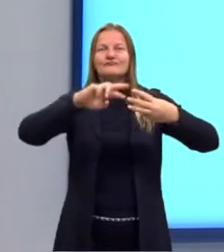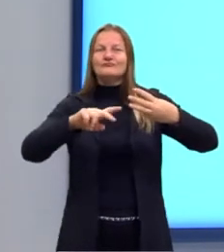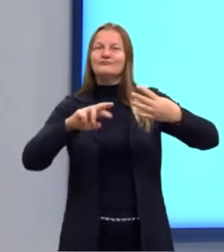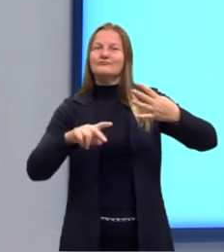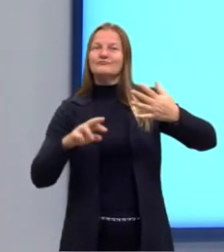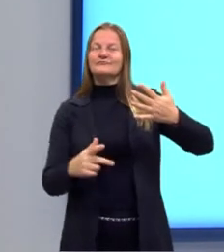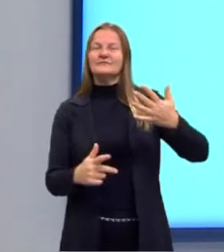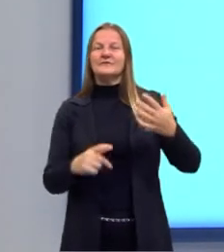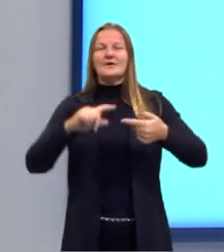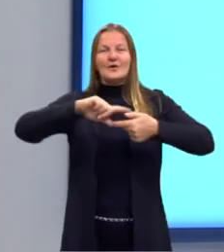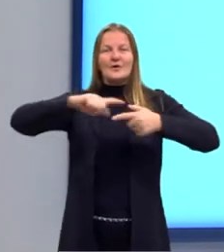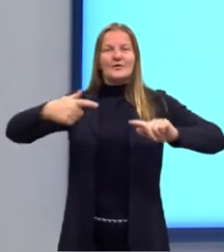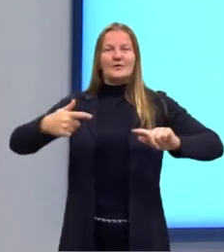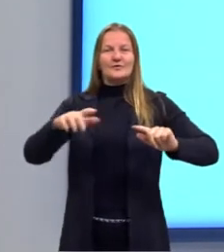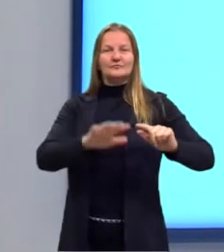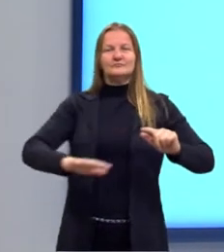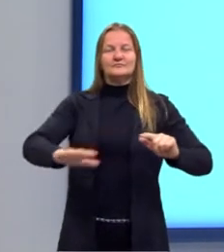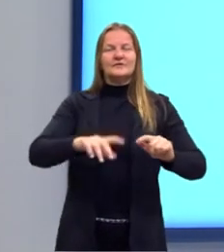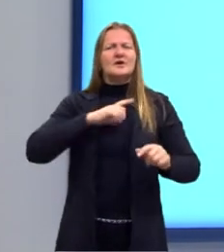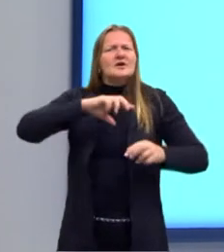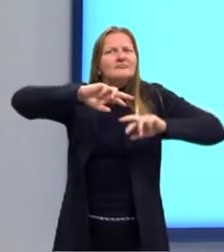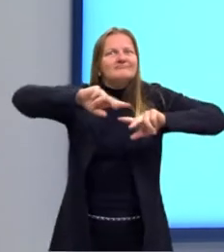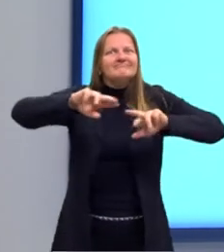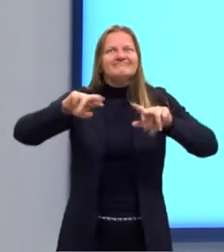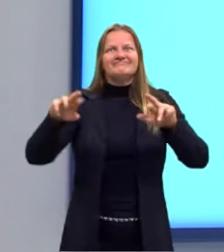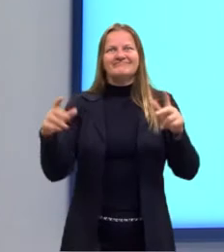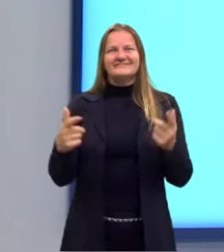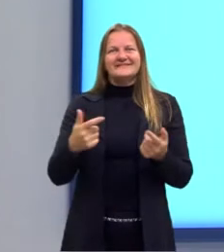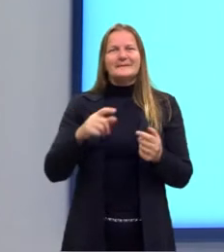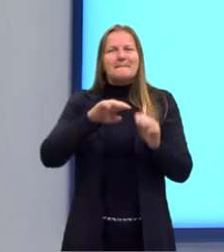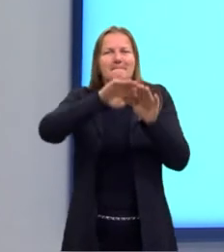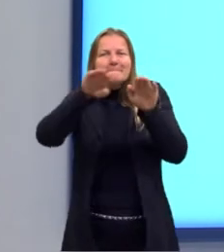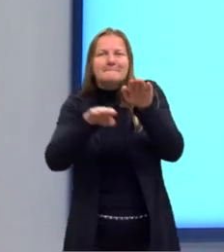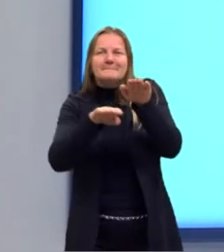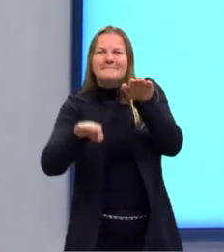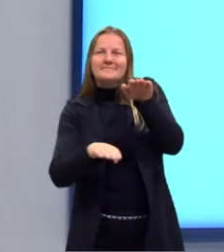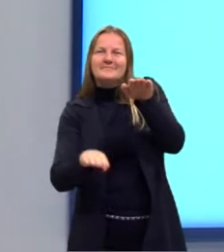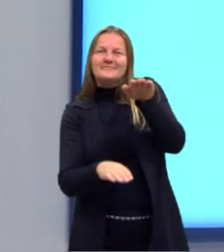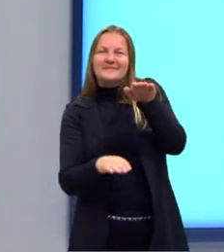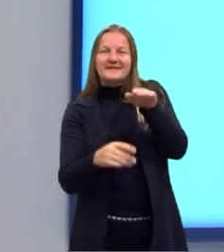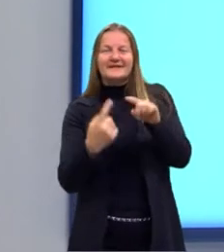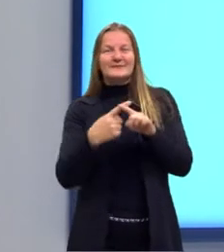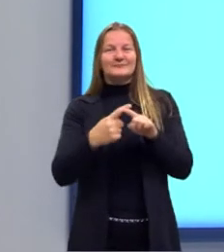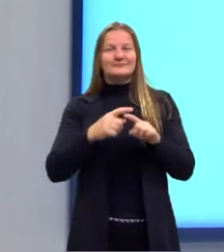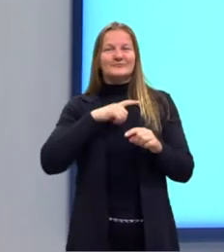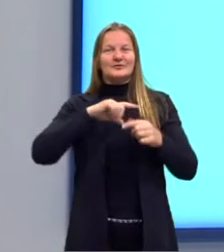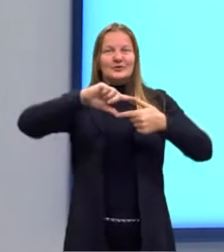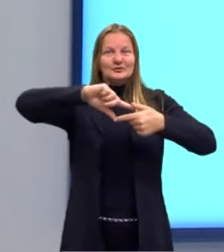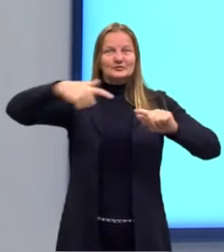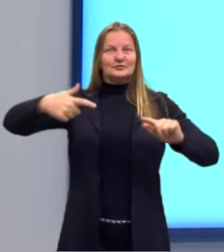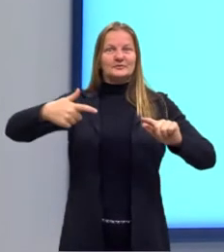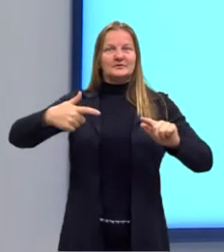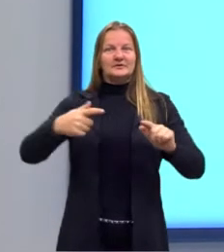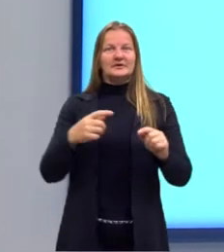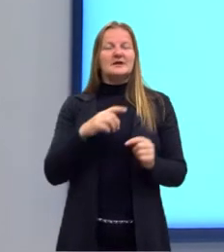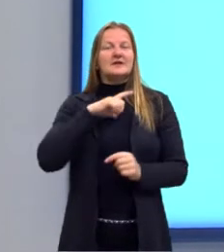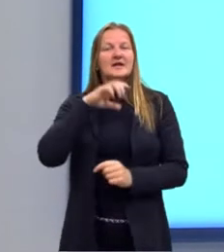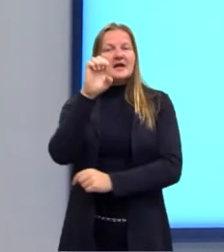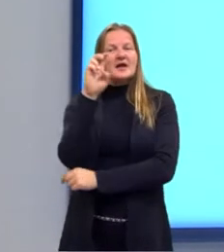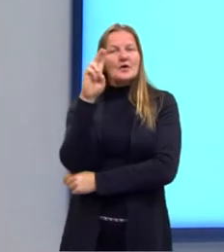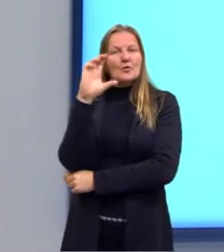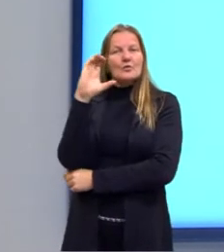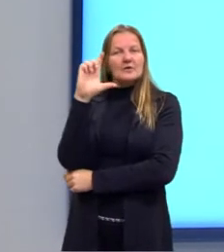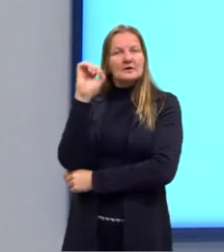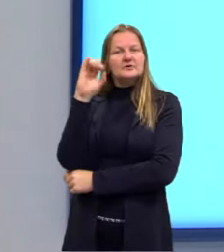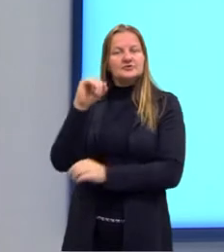aulas aí atrás que a geometria possui sub-áreas. Então, nós estudamos a geometria euclidiana ou